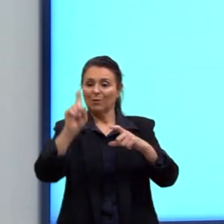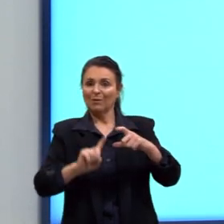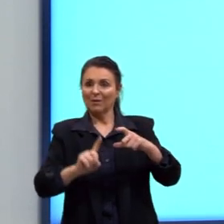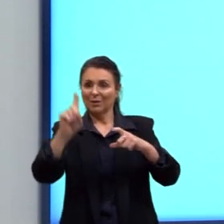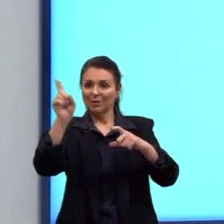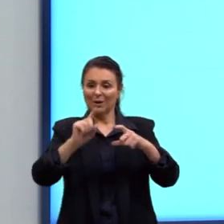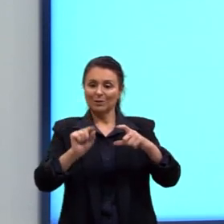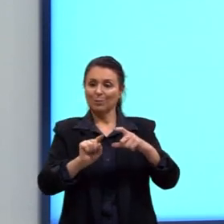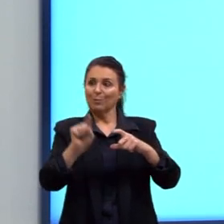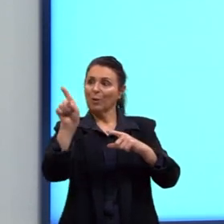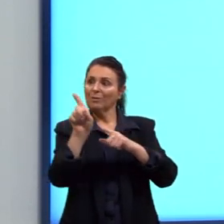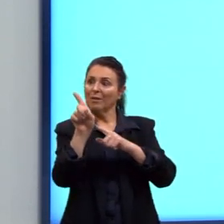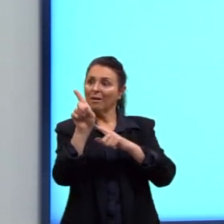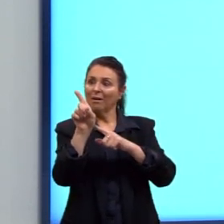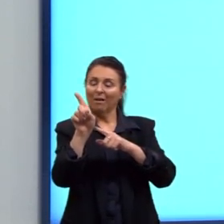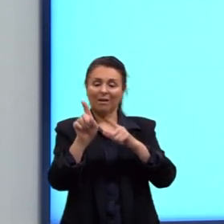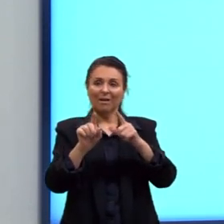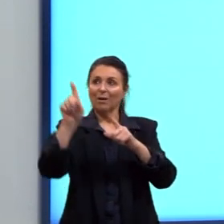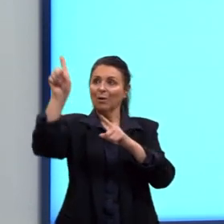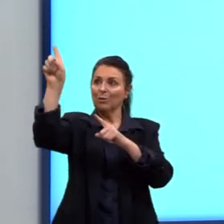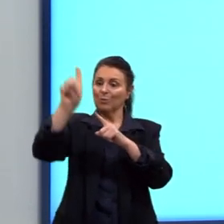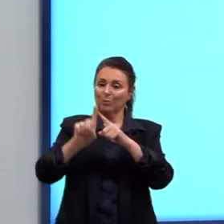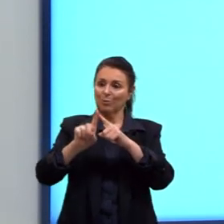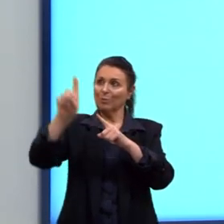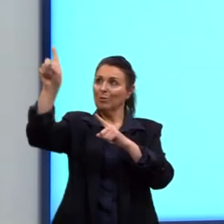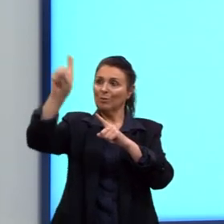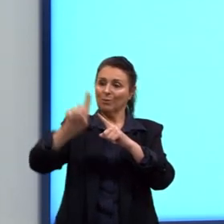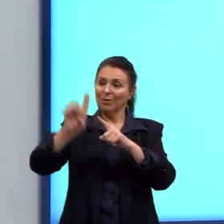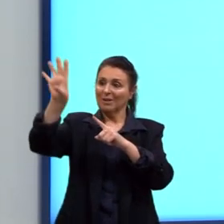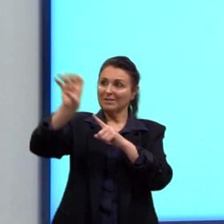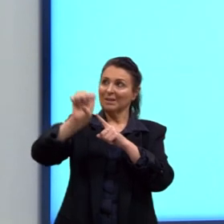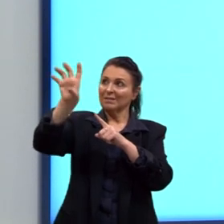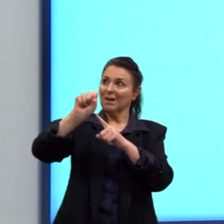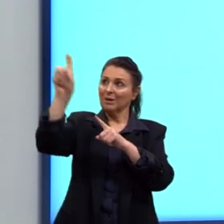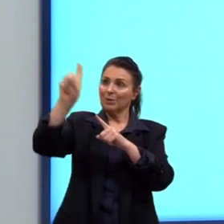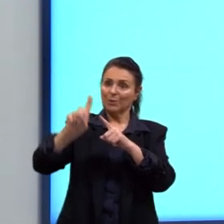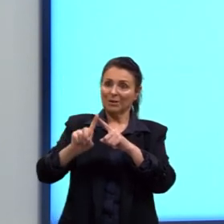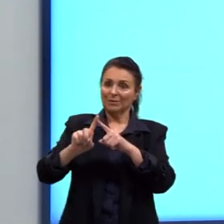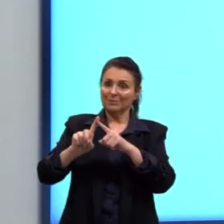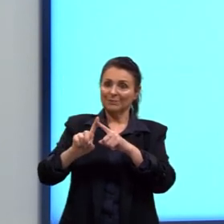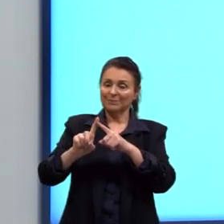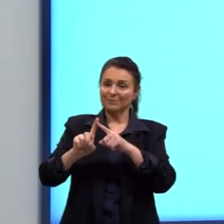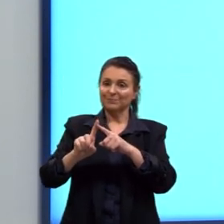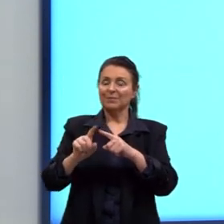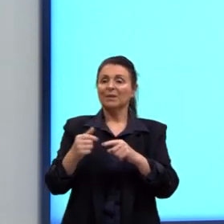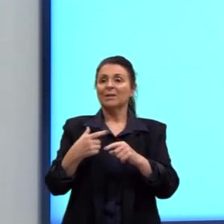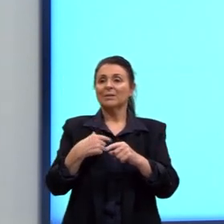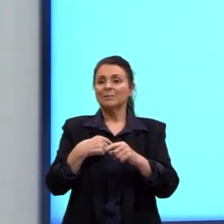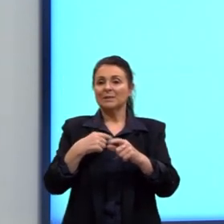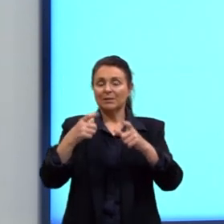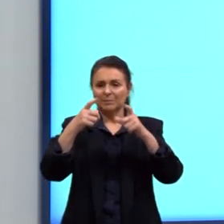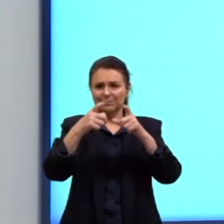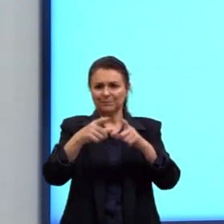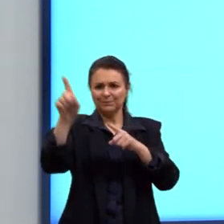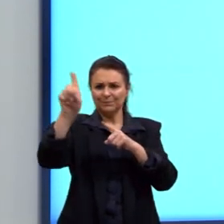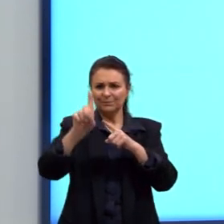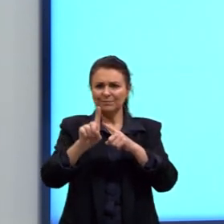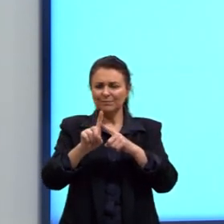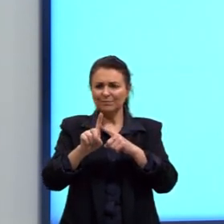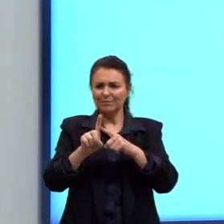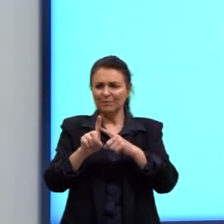pontas. Porque eles acabam, então, atraindo os raios para esses lugares.